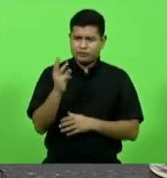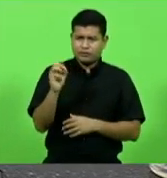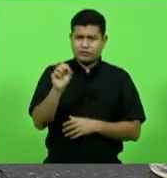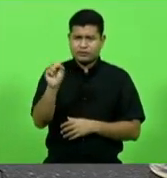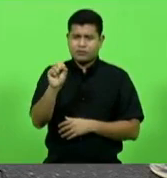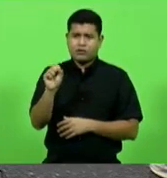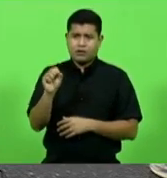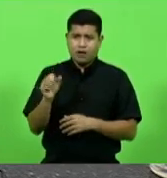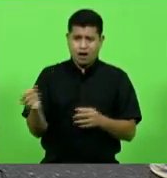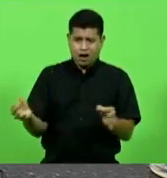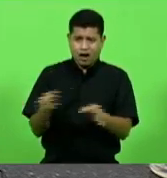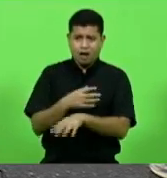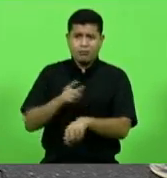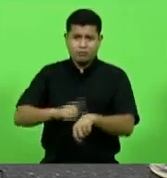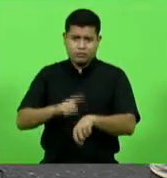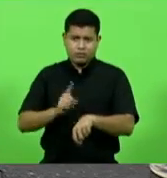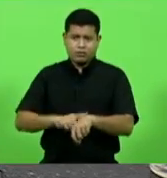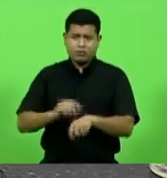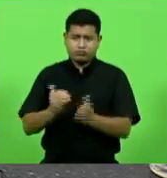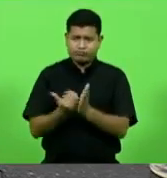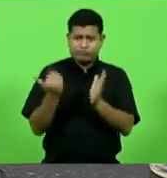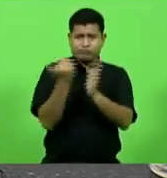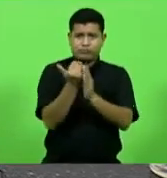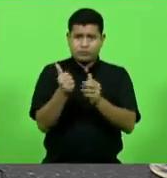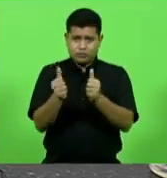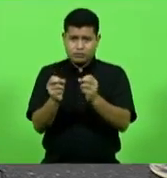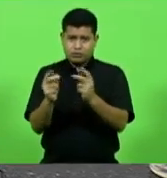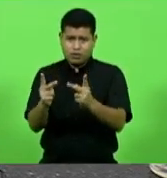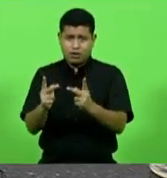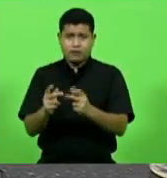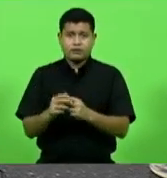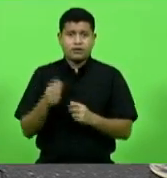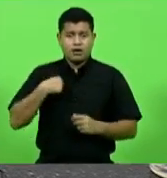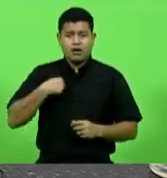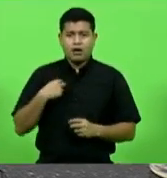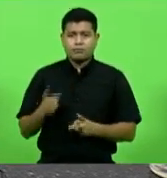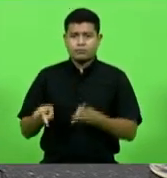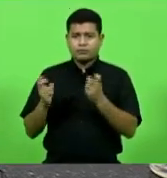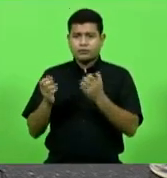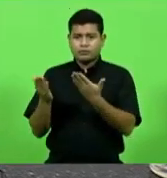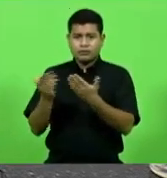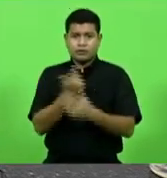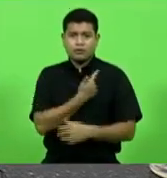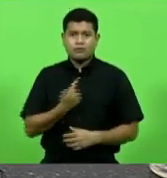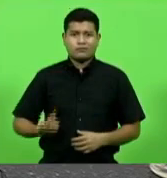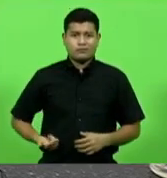conclusão deputado Berlanda observei o governador em Brasília